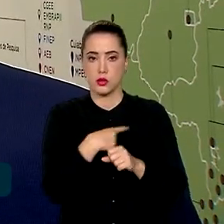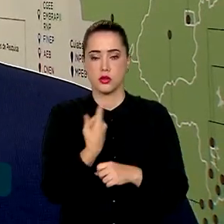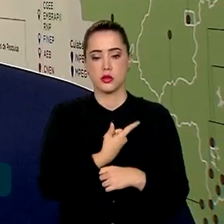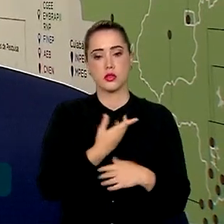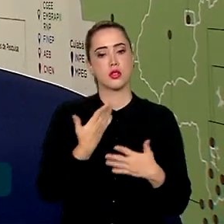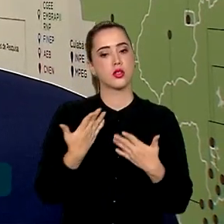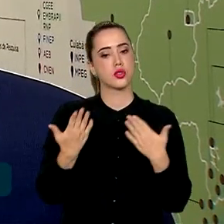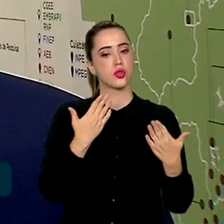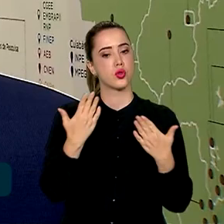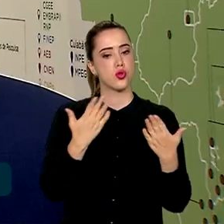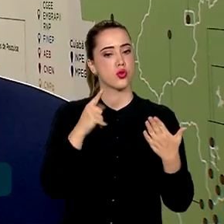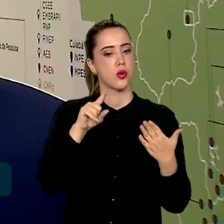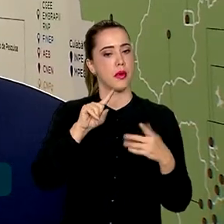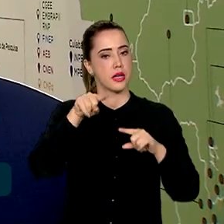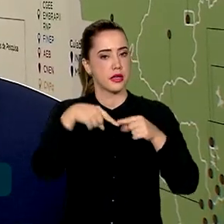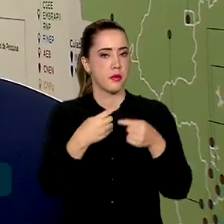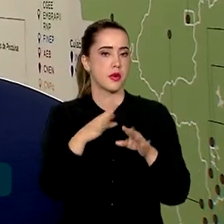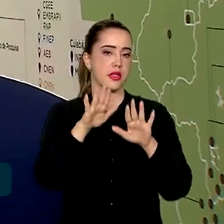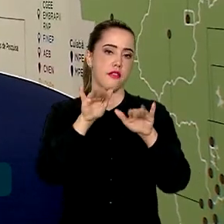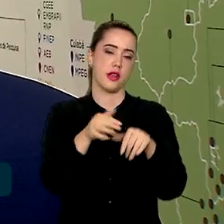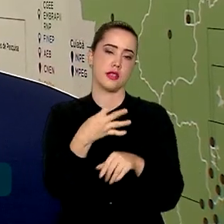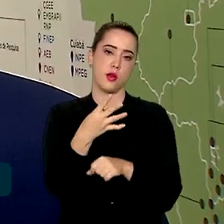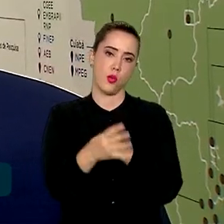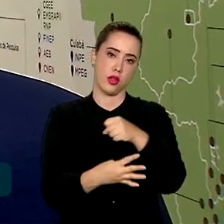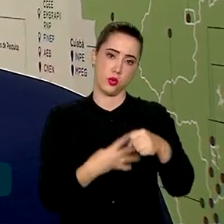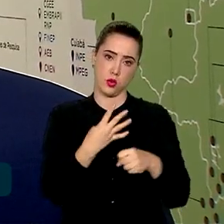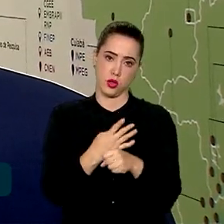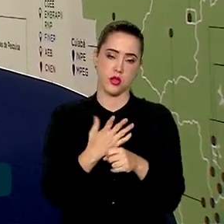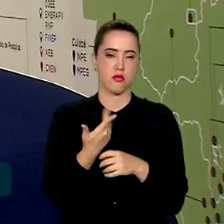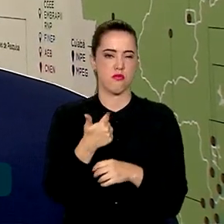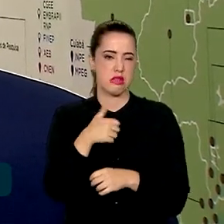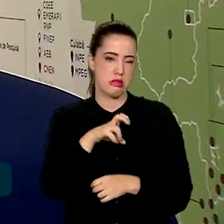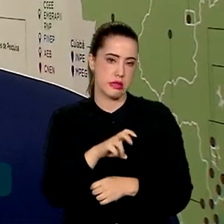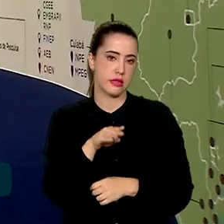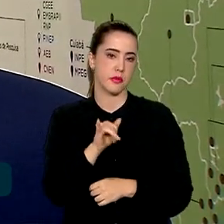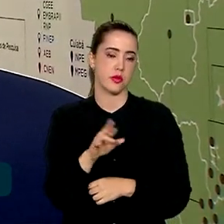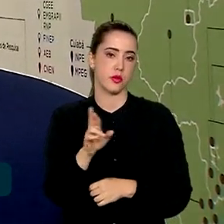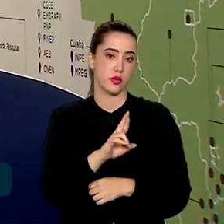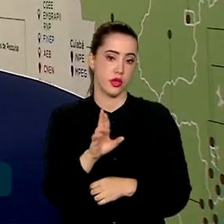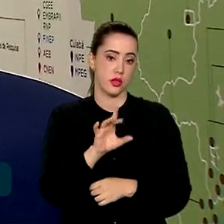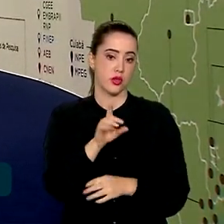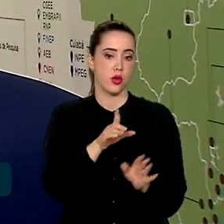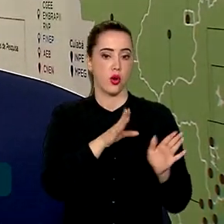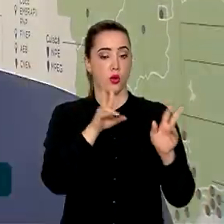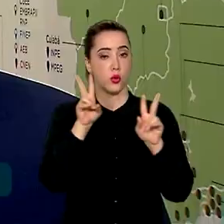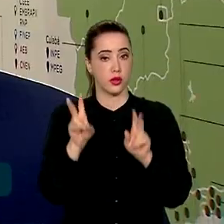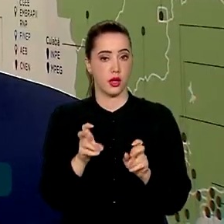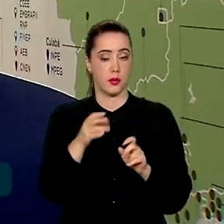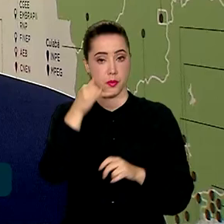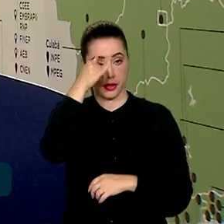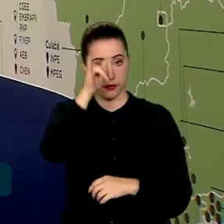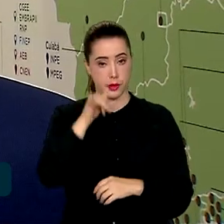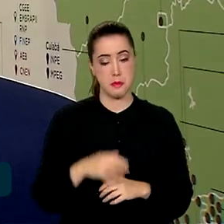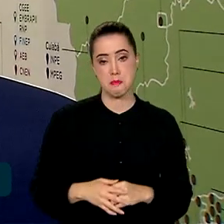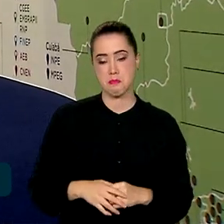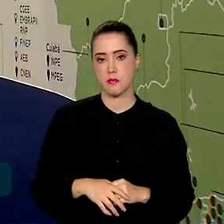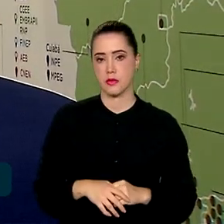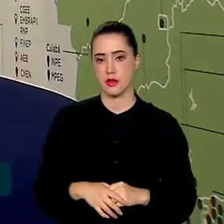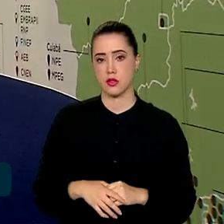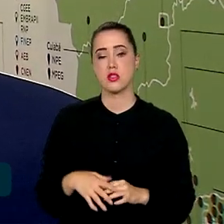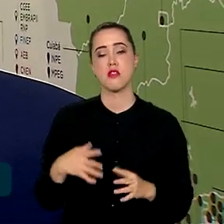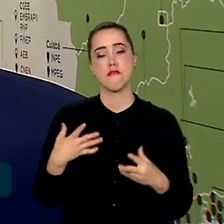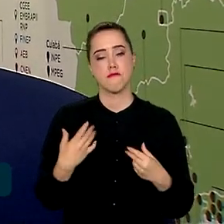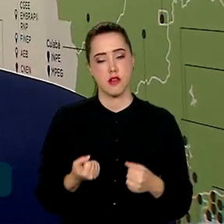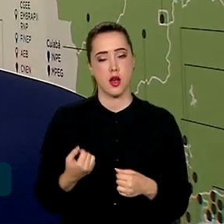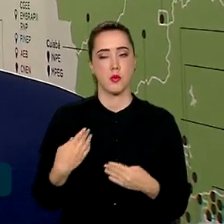pecar o que vai ficar para após os quatro anos, vamos chegar a cerca de 15 bilhões de reais só na questão da prevenção. Vamos procurar o Ministério da